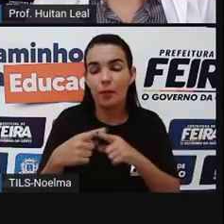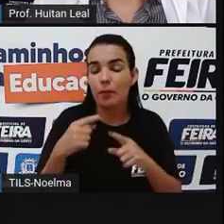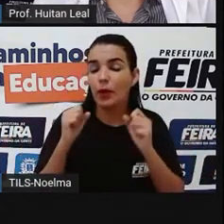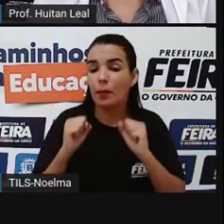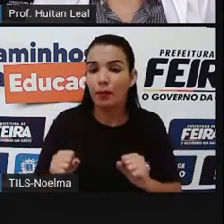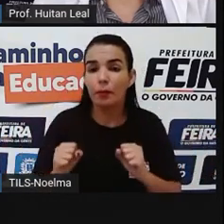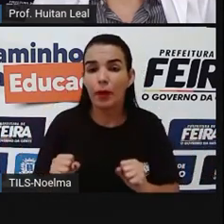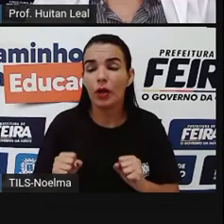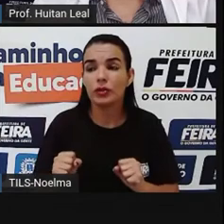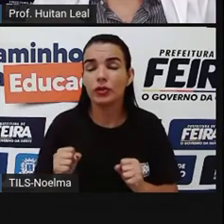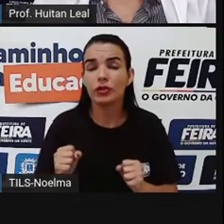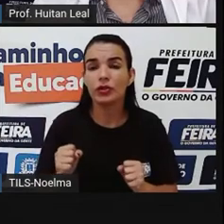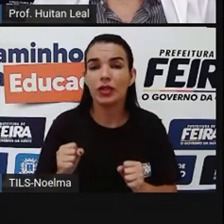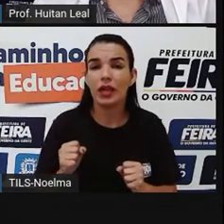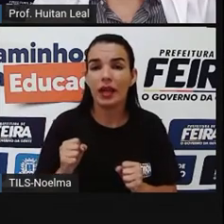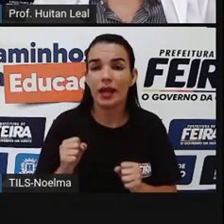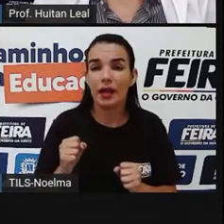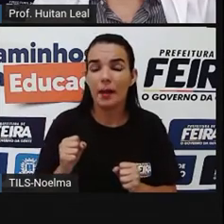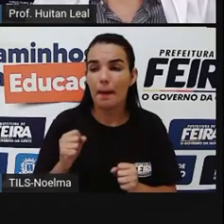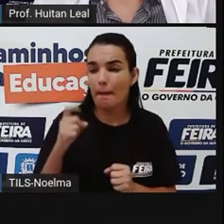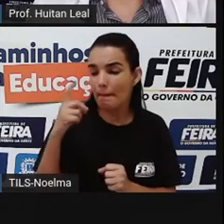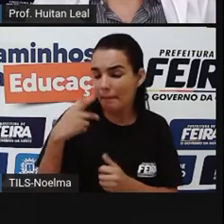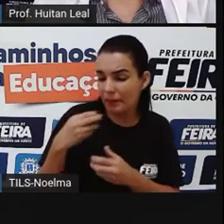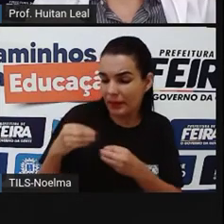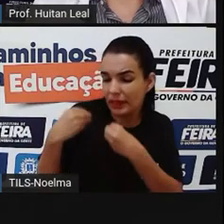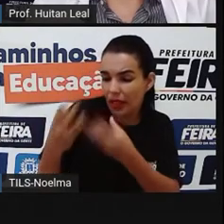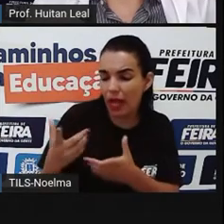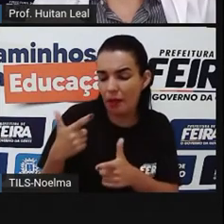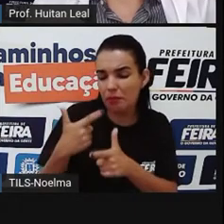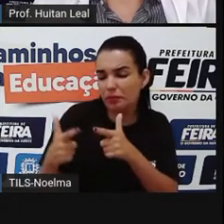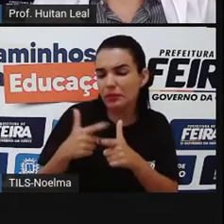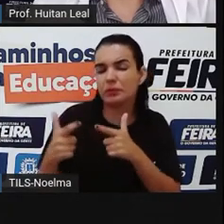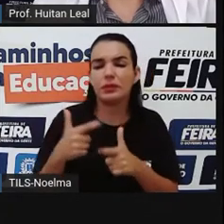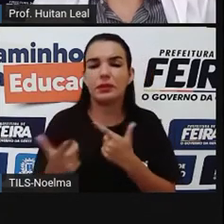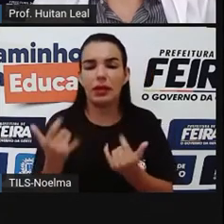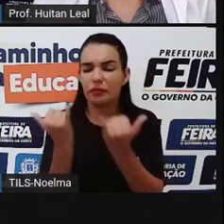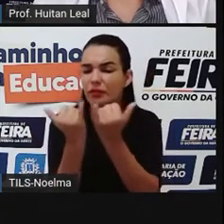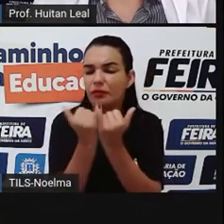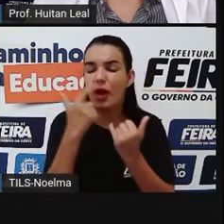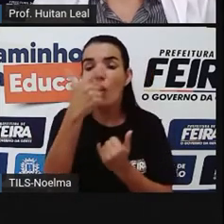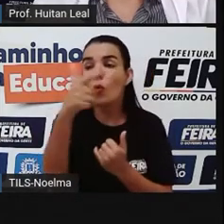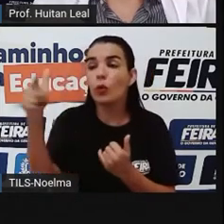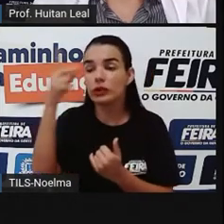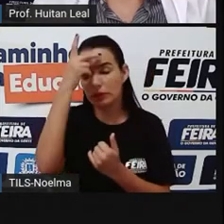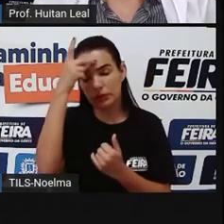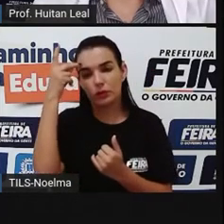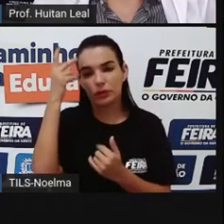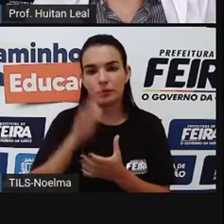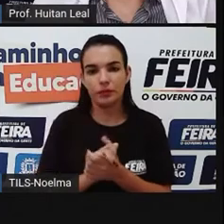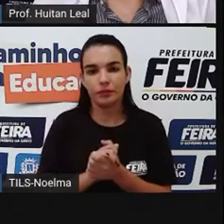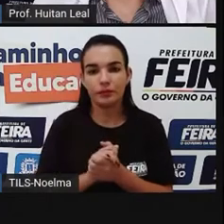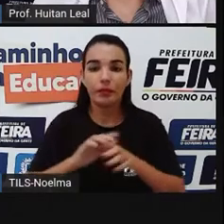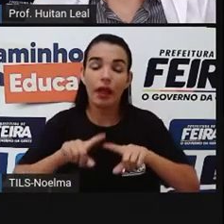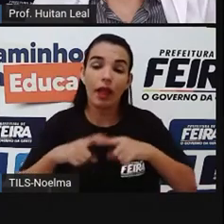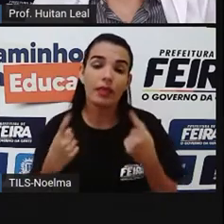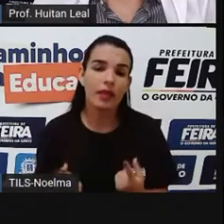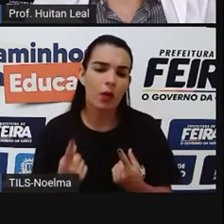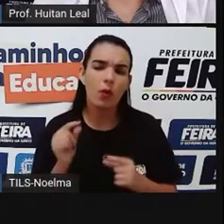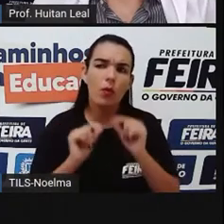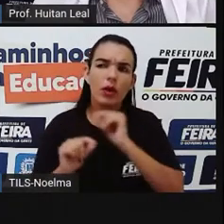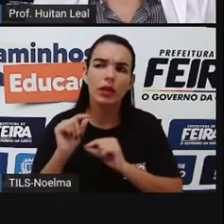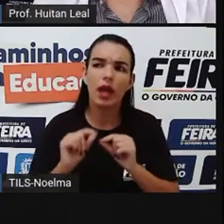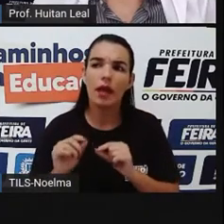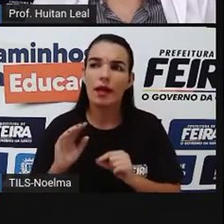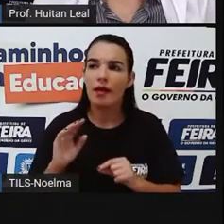e chega rápido ao seu objetivo. Então, o termo fake news, as fake news, as falsas